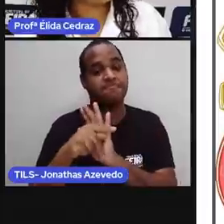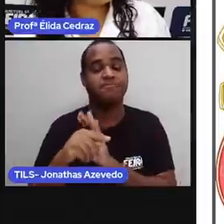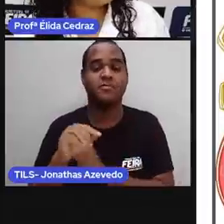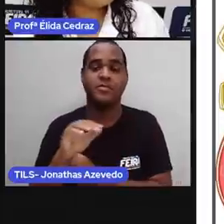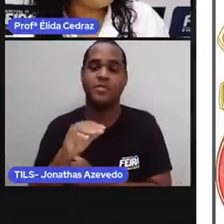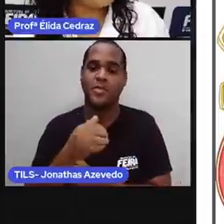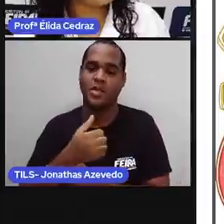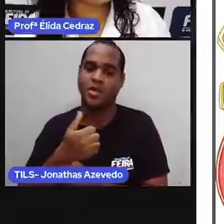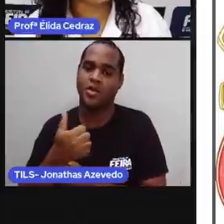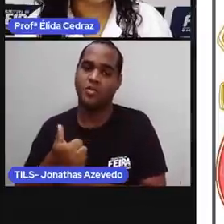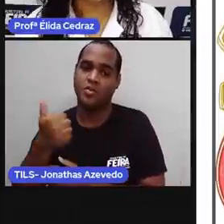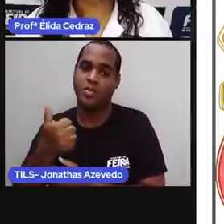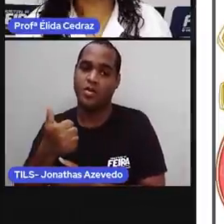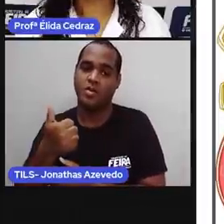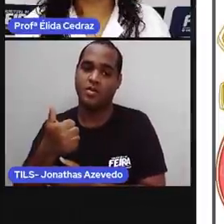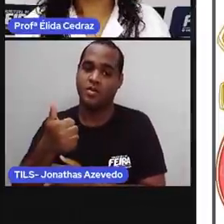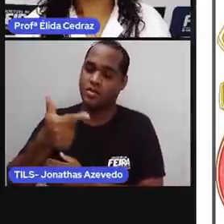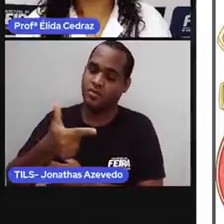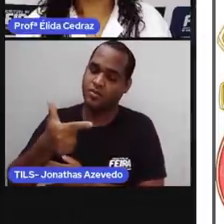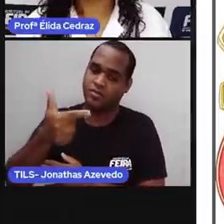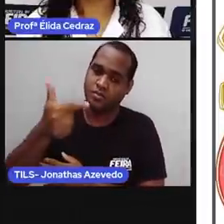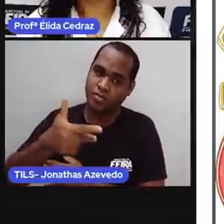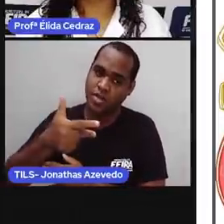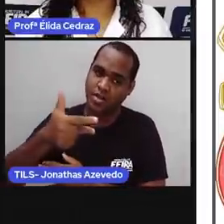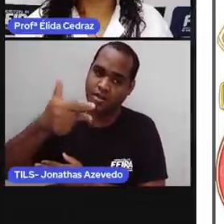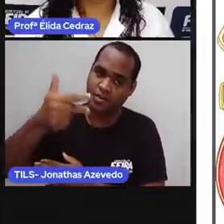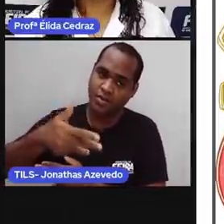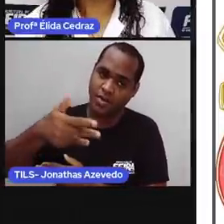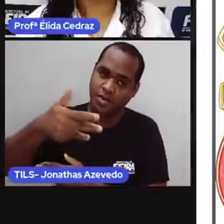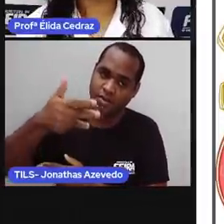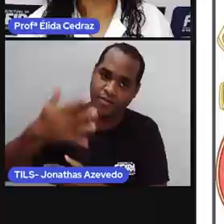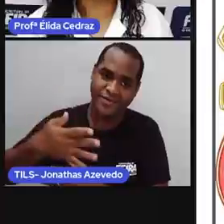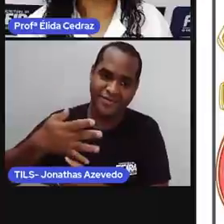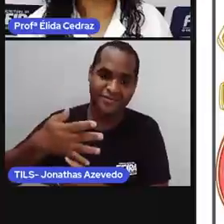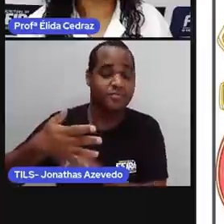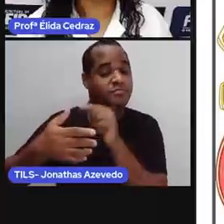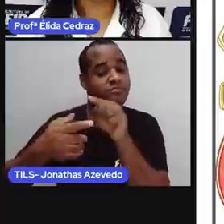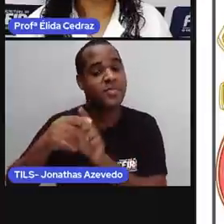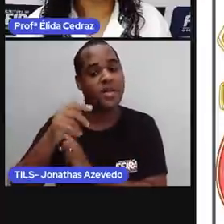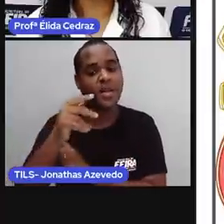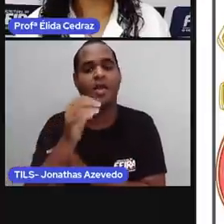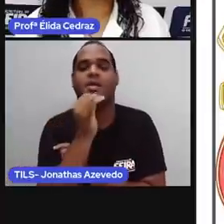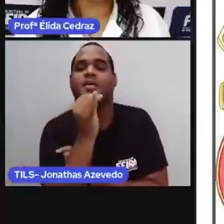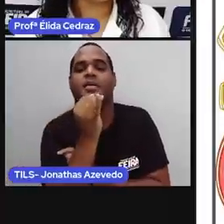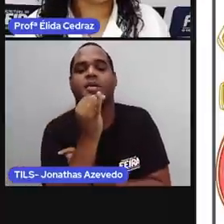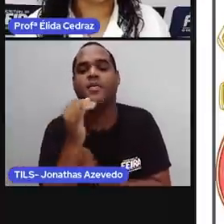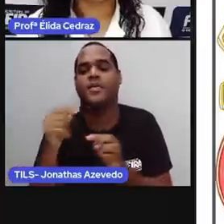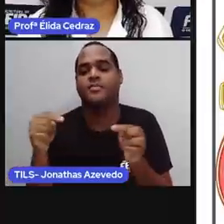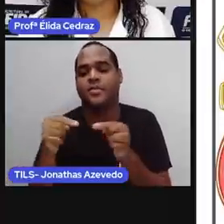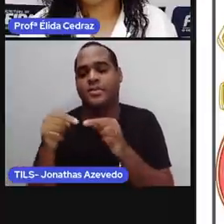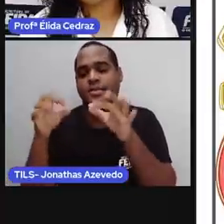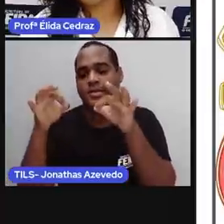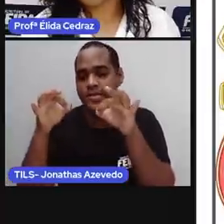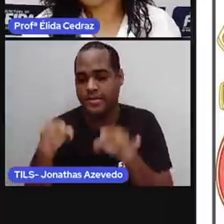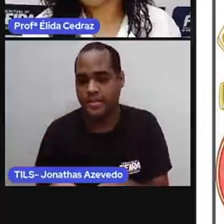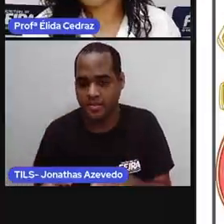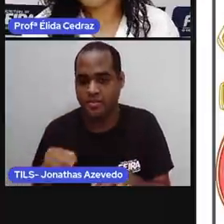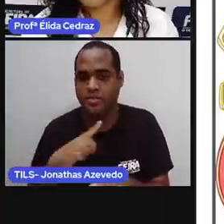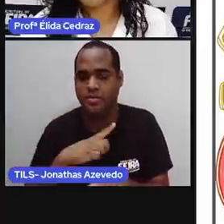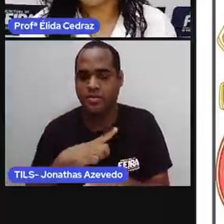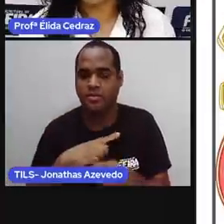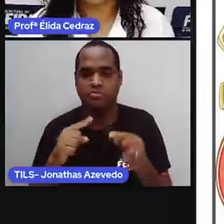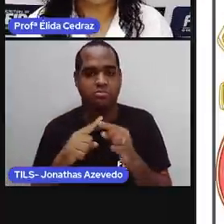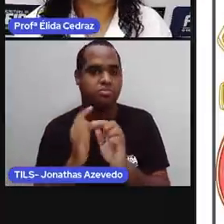ordinais, eles mostram para a gente uma posição e uma ordem. Numa